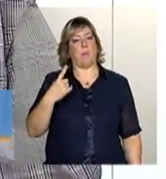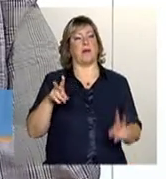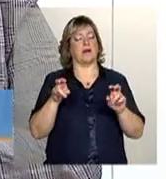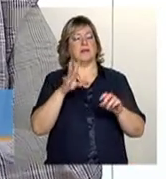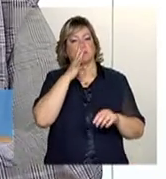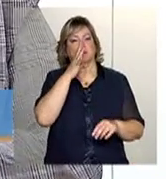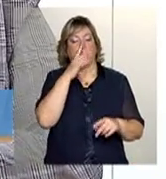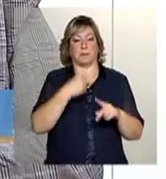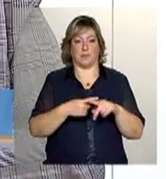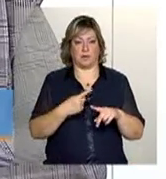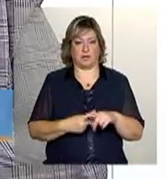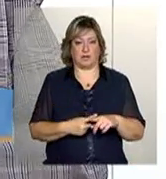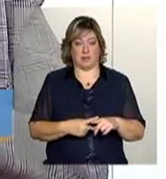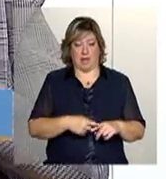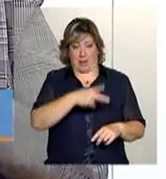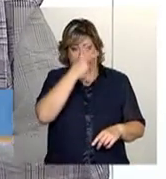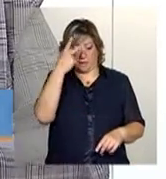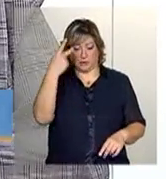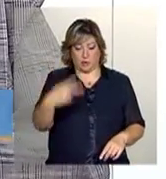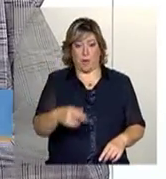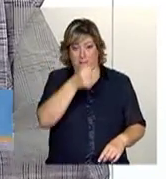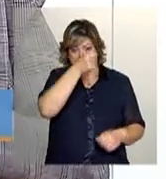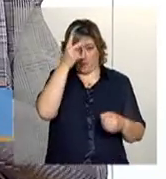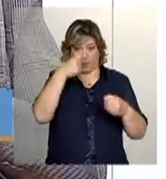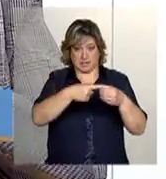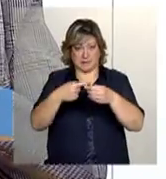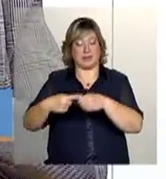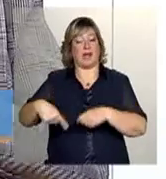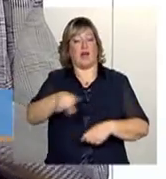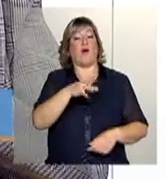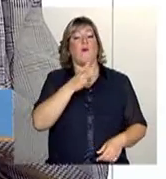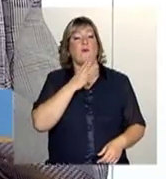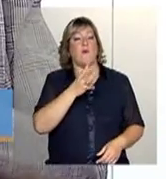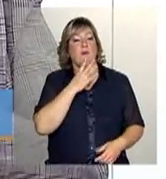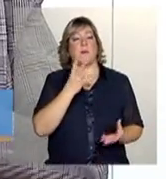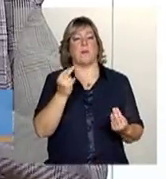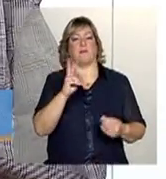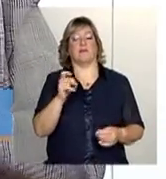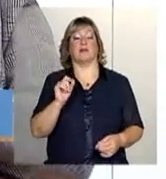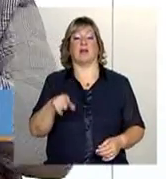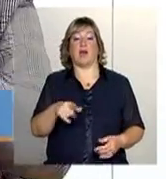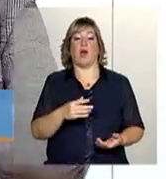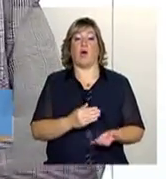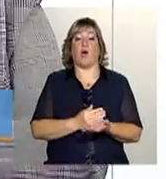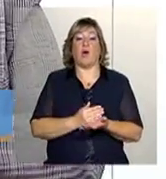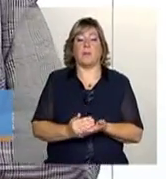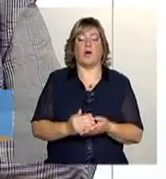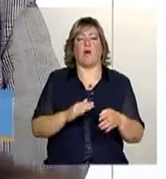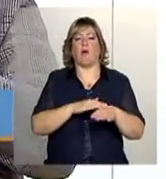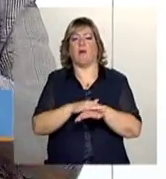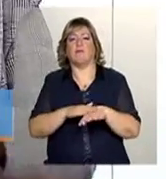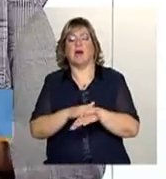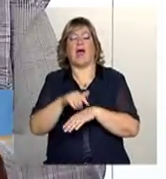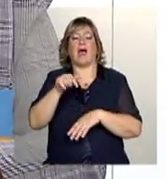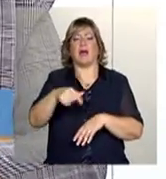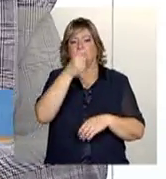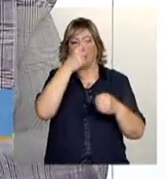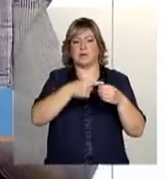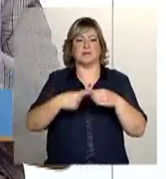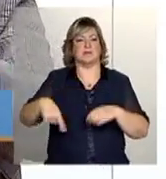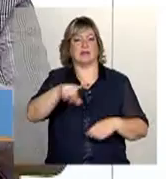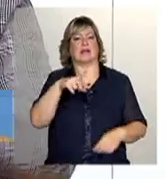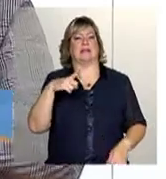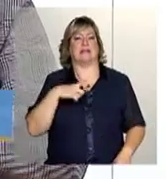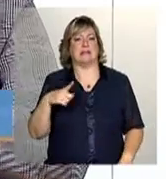é geralmente a pessoa do município, ela conhece muitas vezes, ela muitas vezes, quando você começa a conversar, aqui no teu município o que tem? Ela sabe que tem